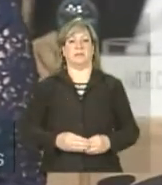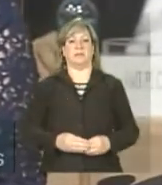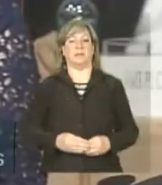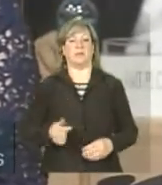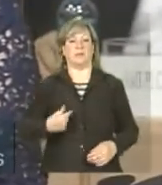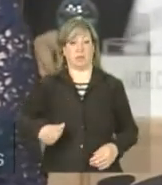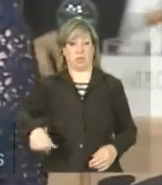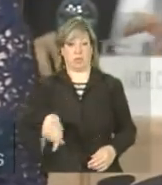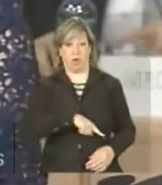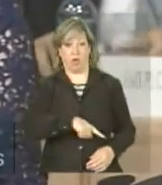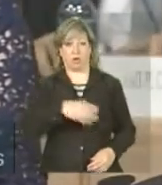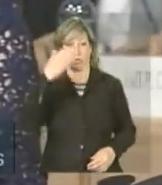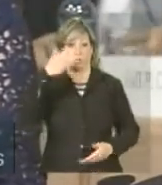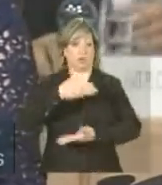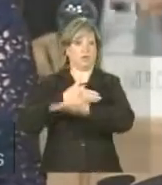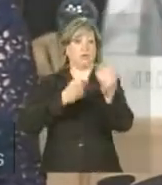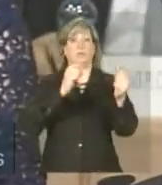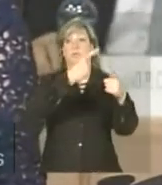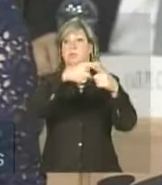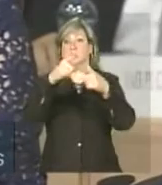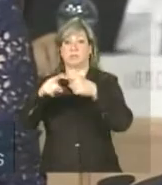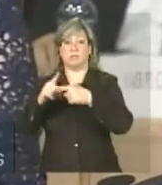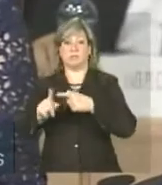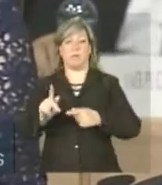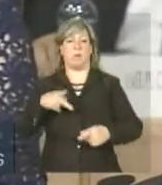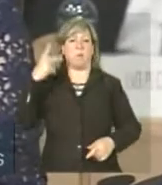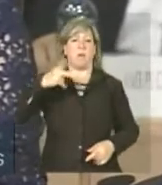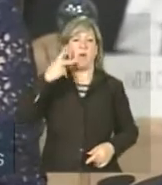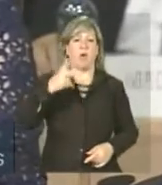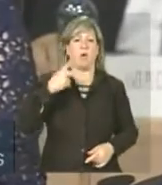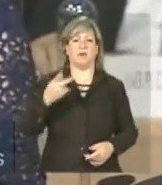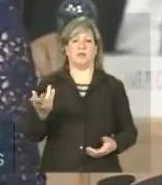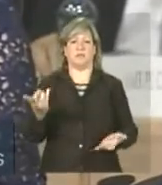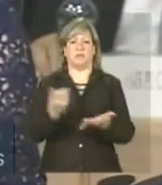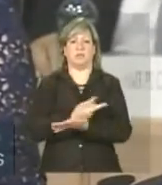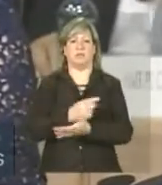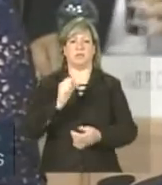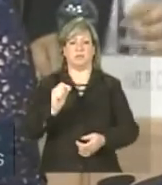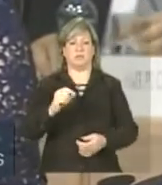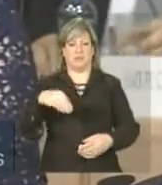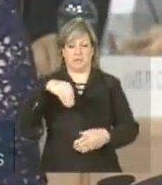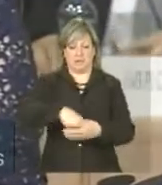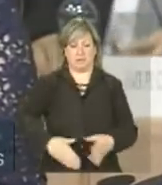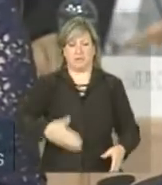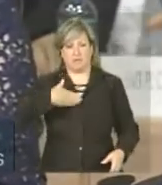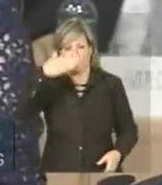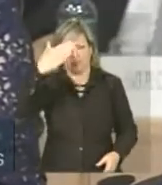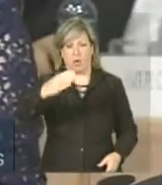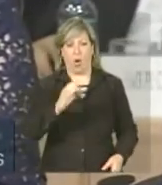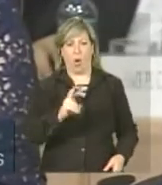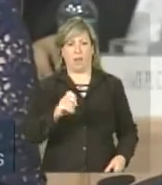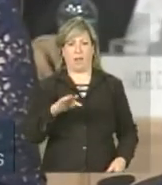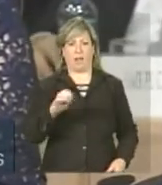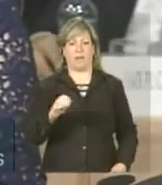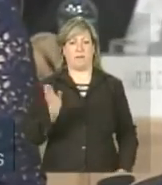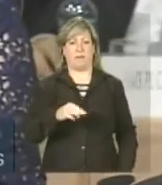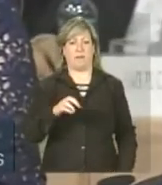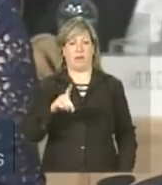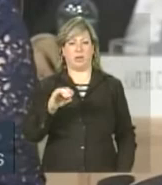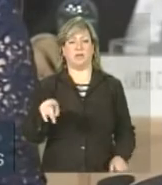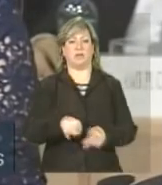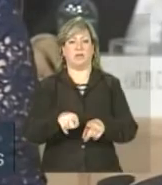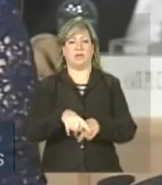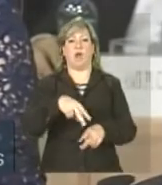frente aos acontecimentos políticos recentes no Oriente Médio e no Norte da África é